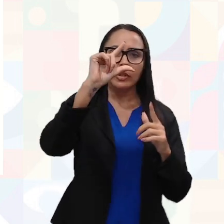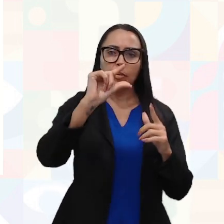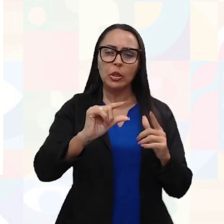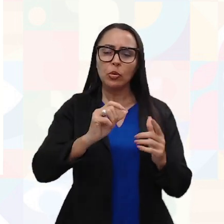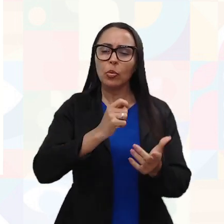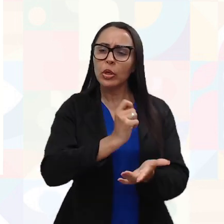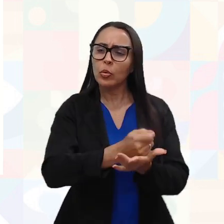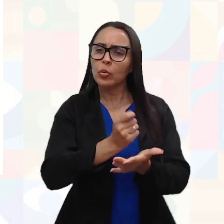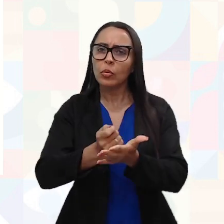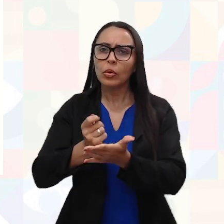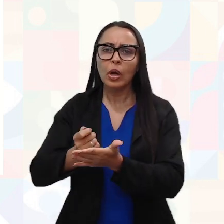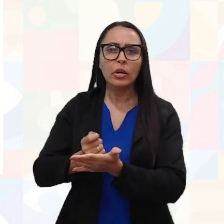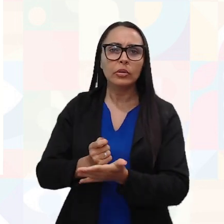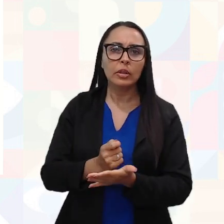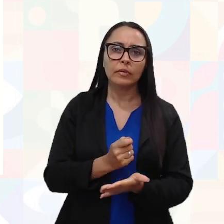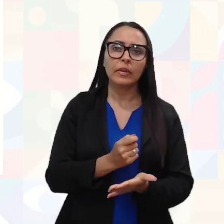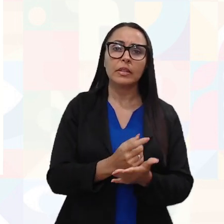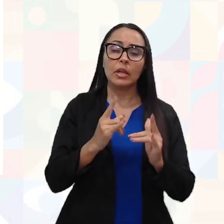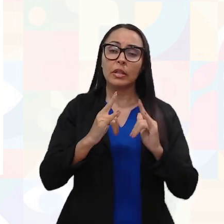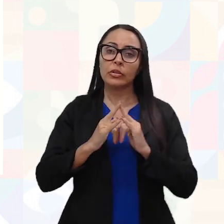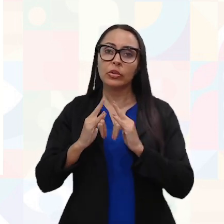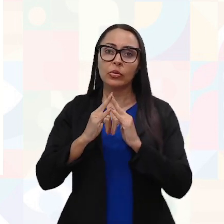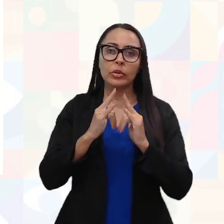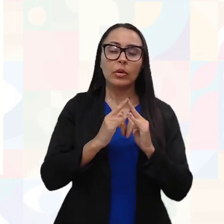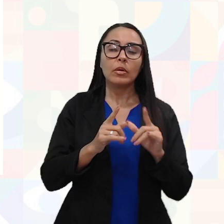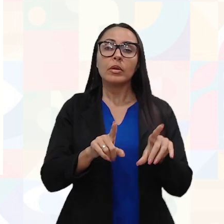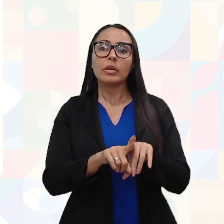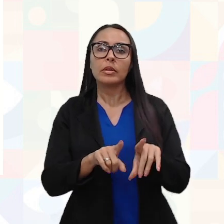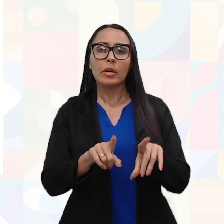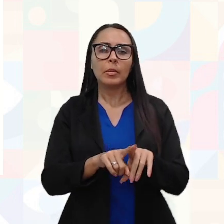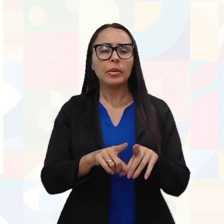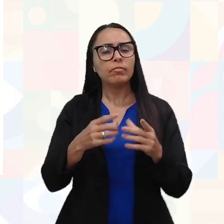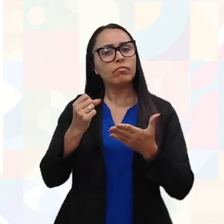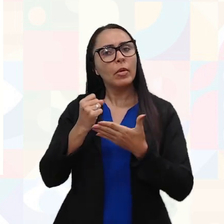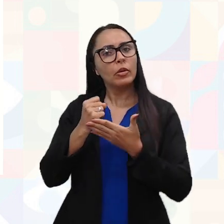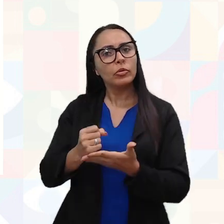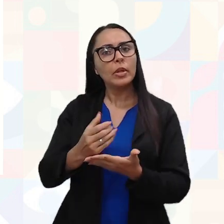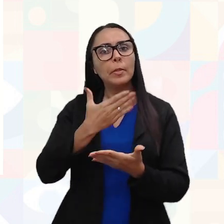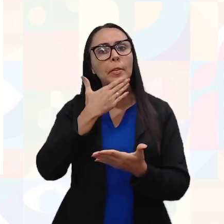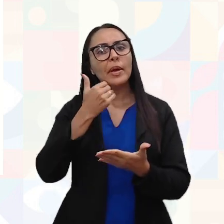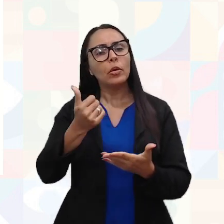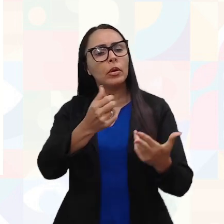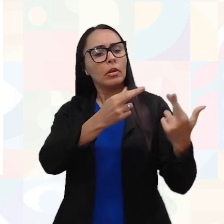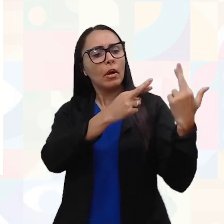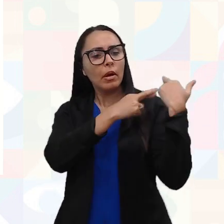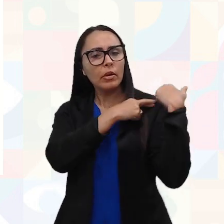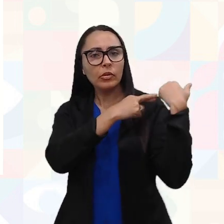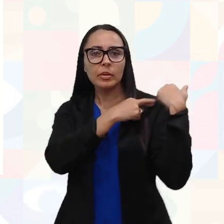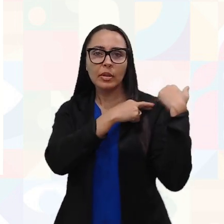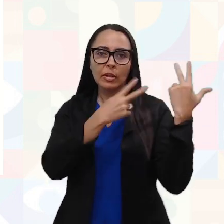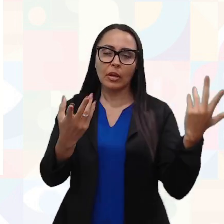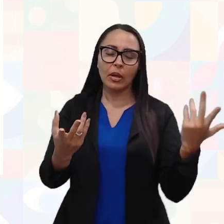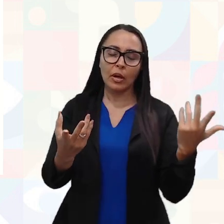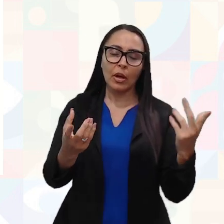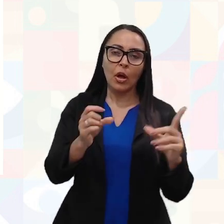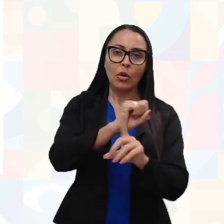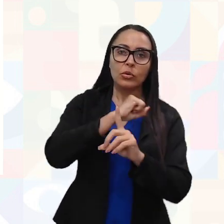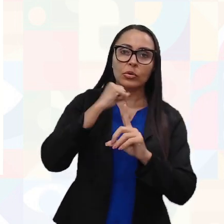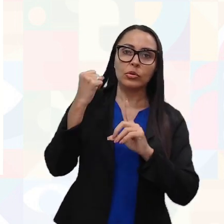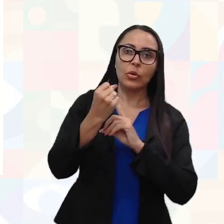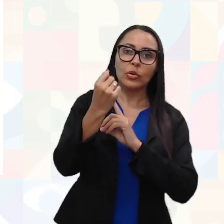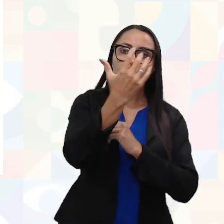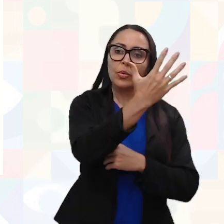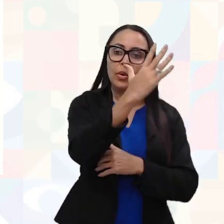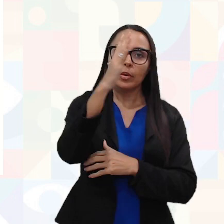necessários dos recursos da instituição e também contribuir para a melhoria da responsabilidade socioambiental das instituições,